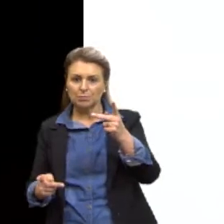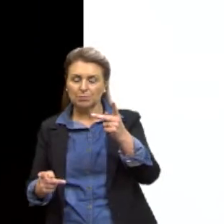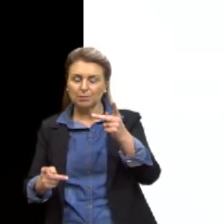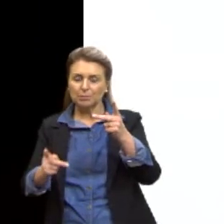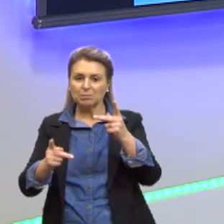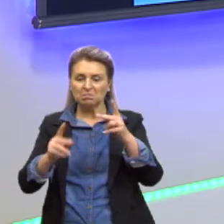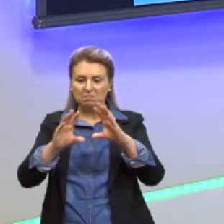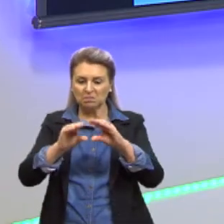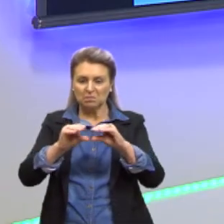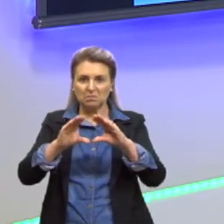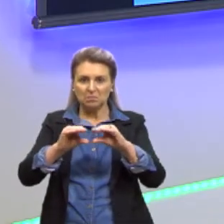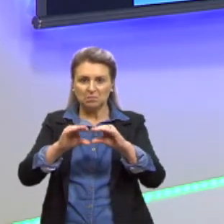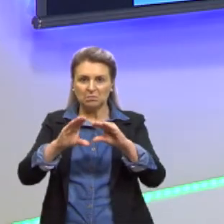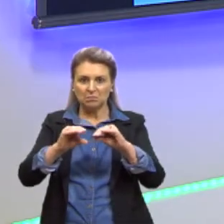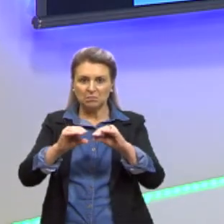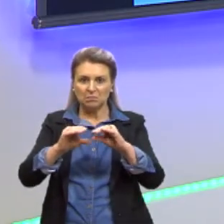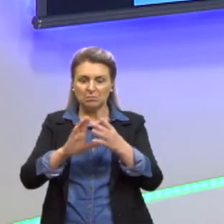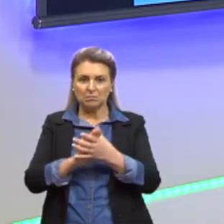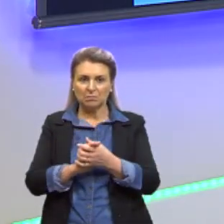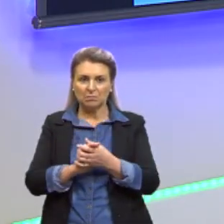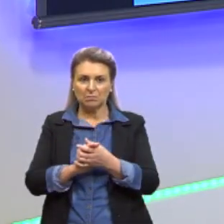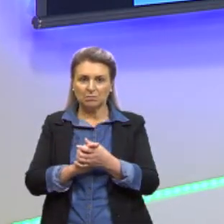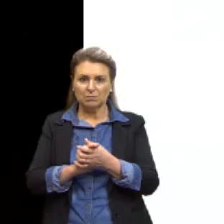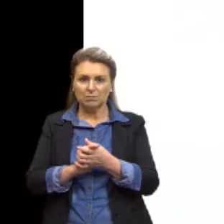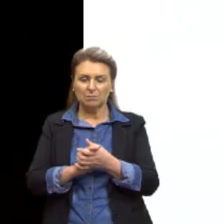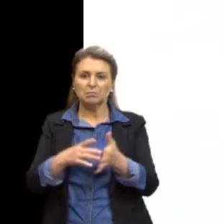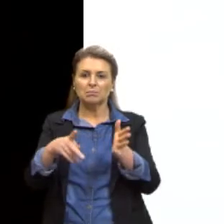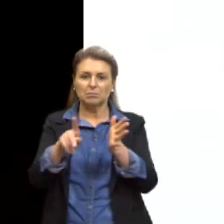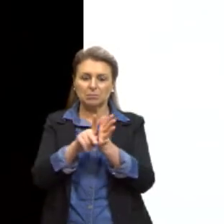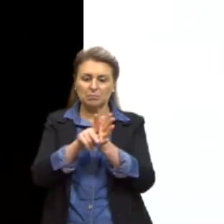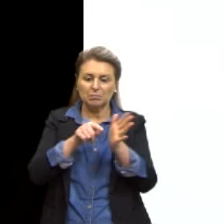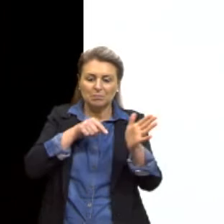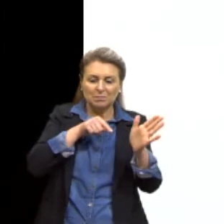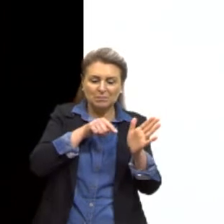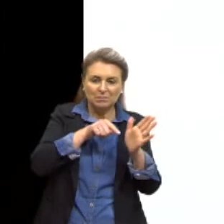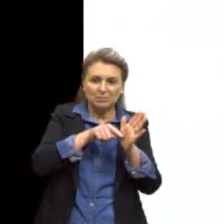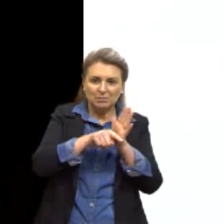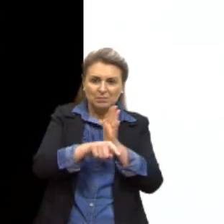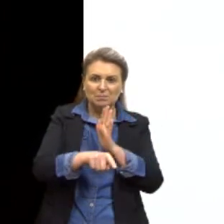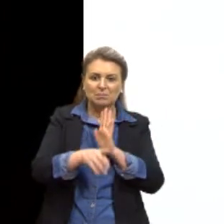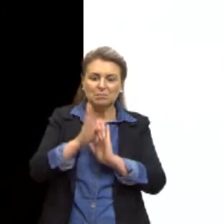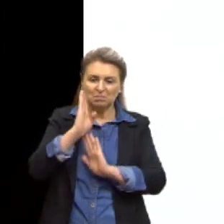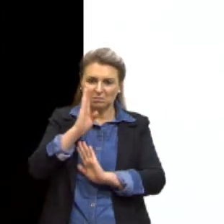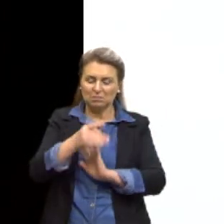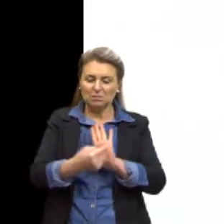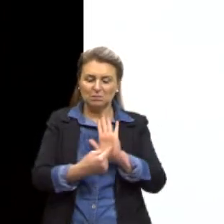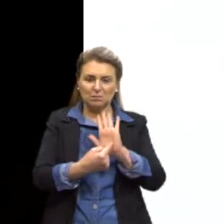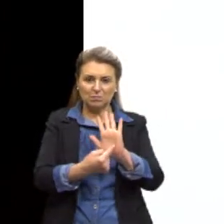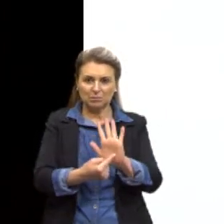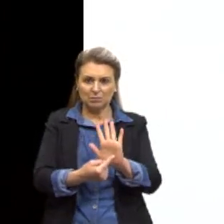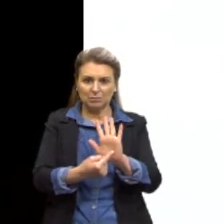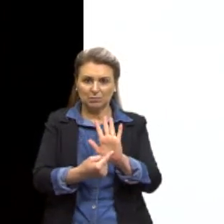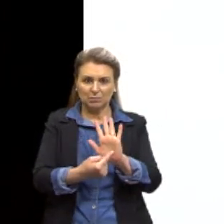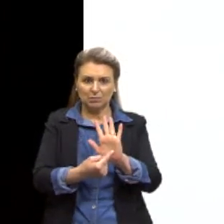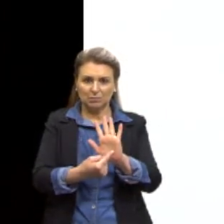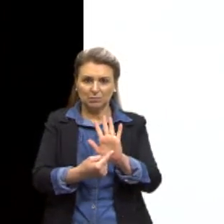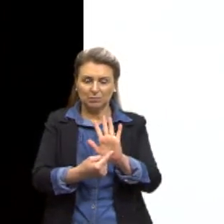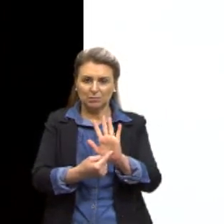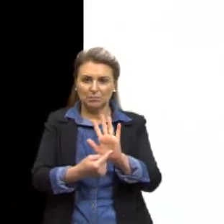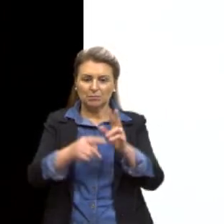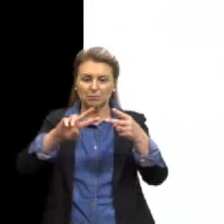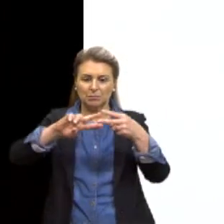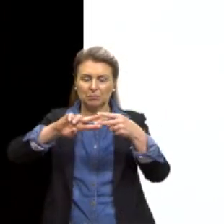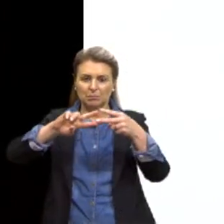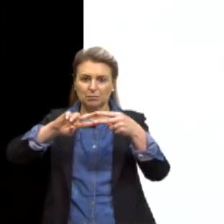óbvio que a própria questão já diz que o gene